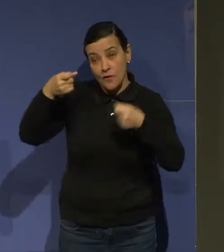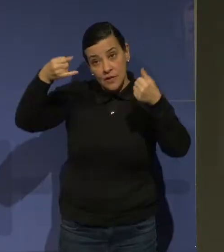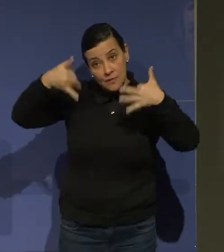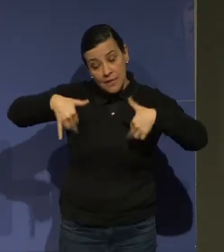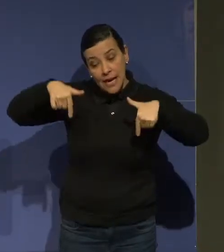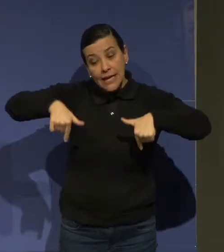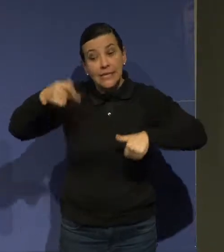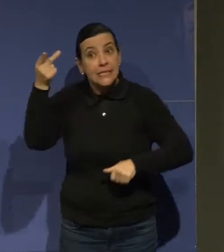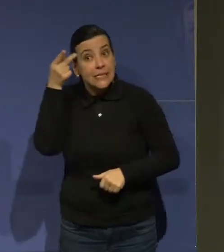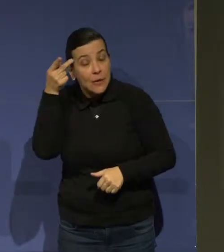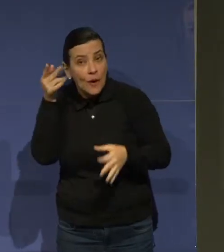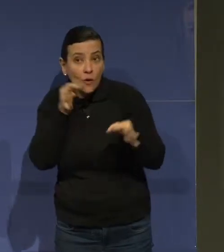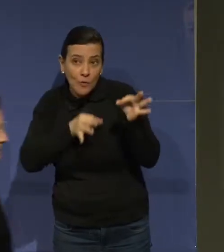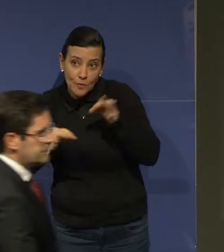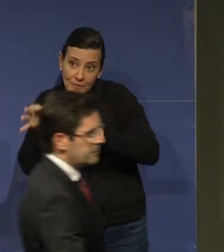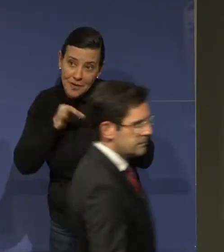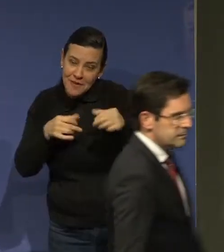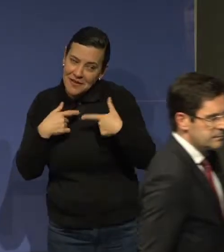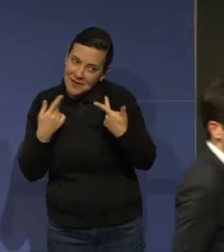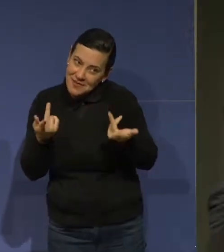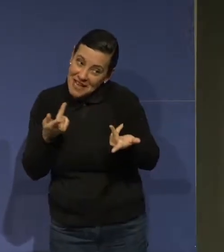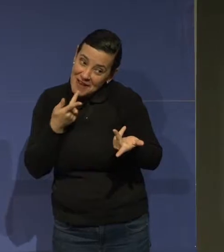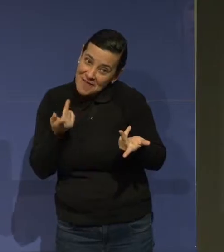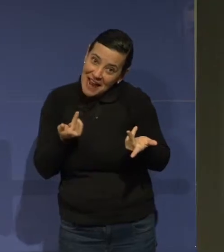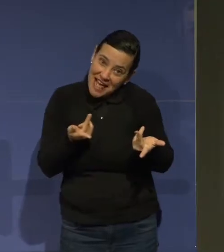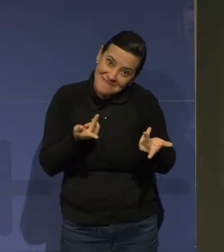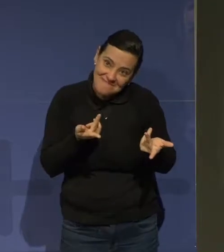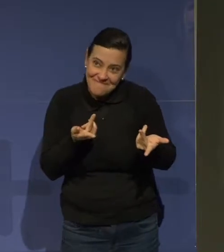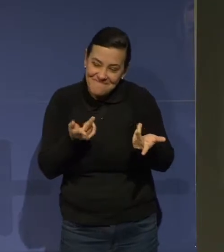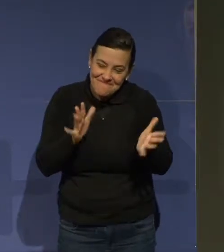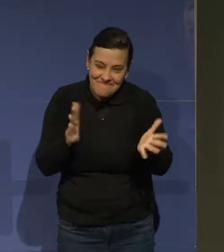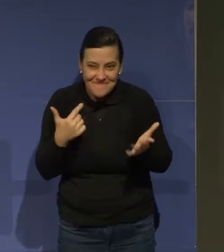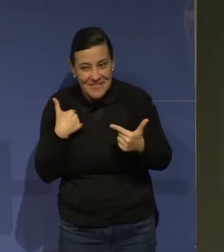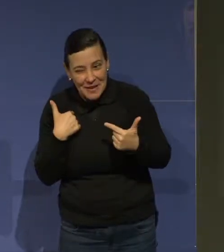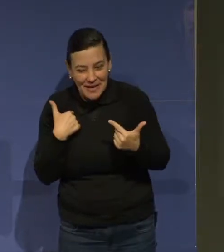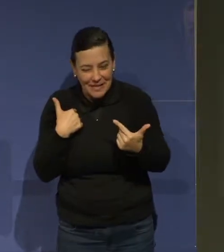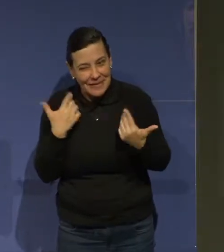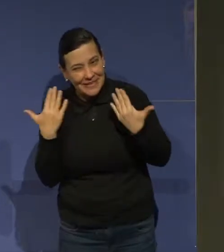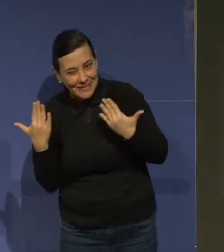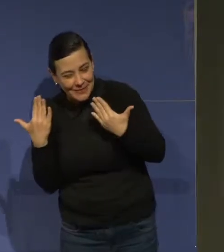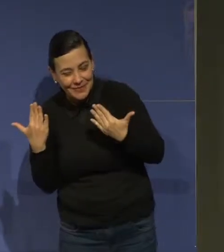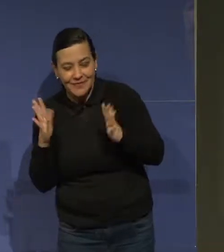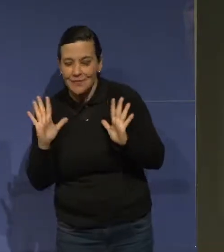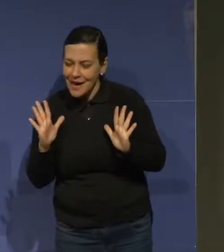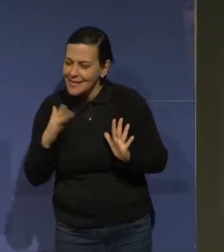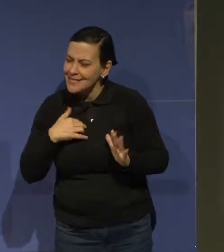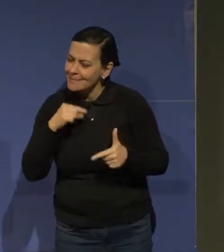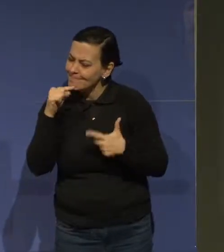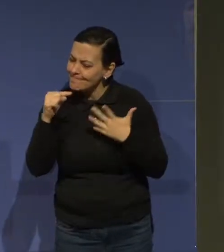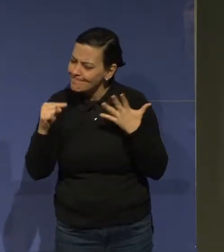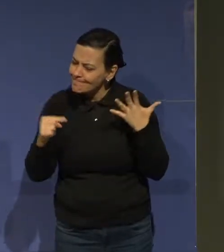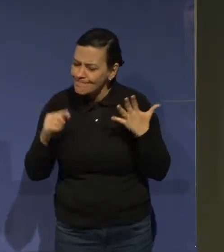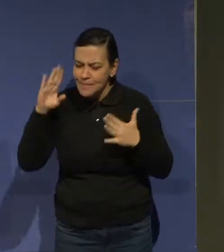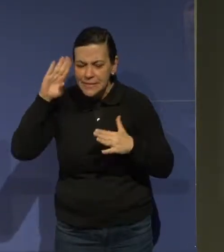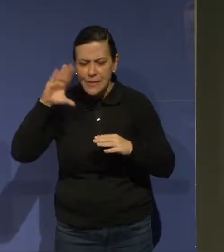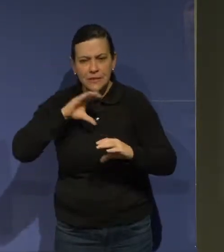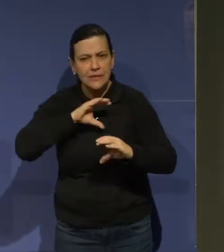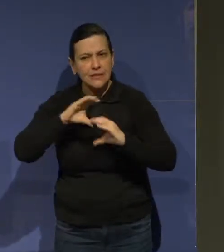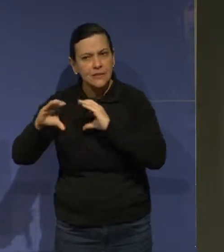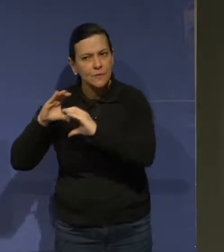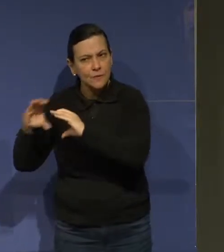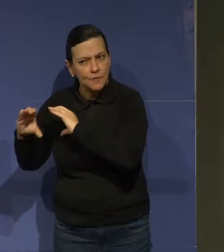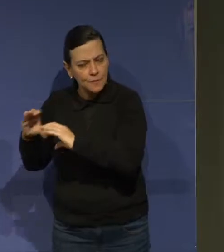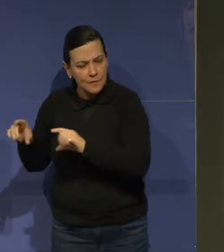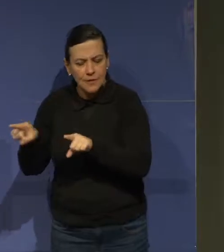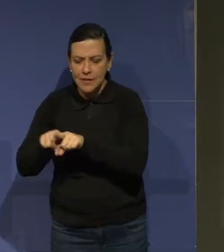que eu acho, eu sou meio suspeito, mas eu acho muita coisa. E principalmente na área de comunicação, na